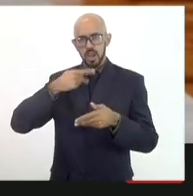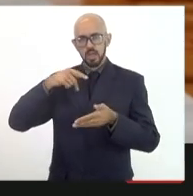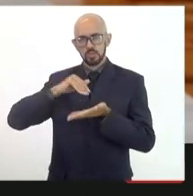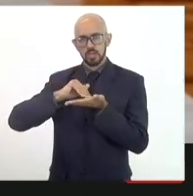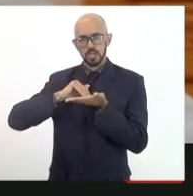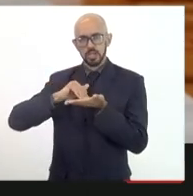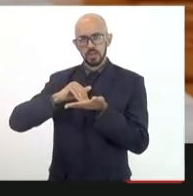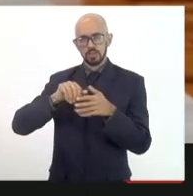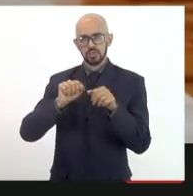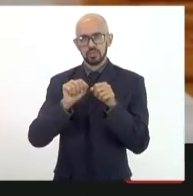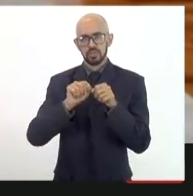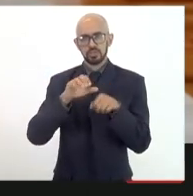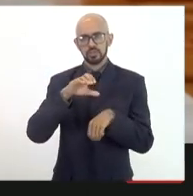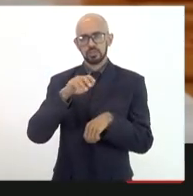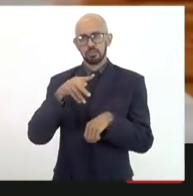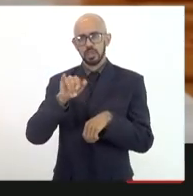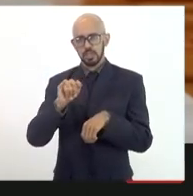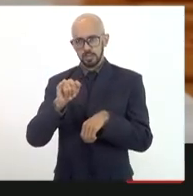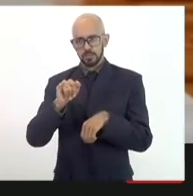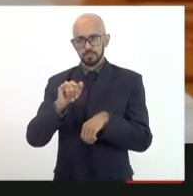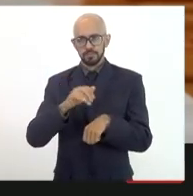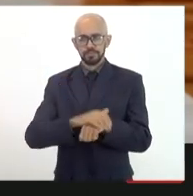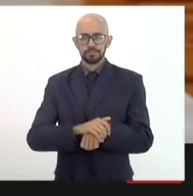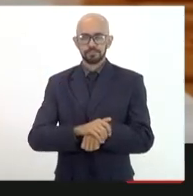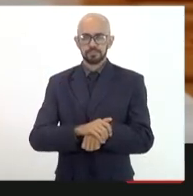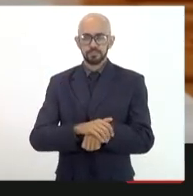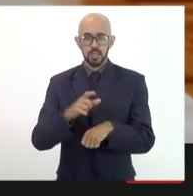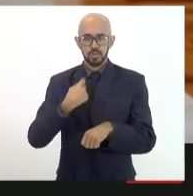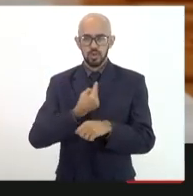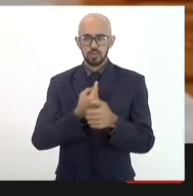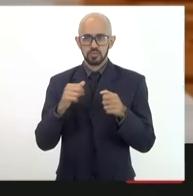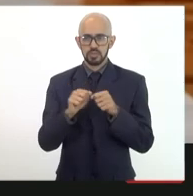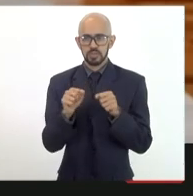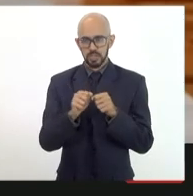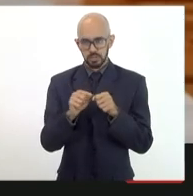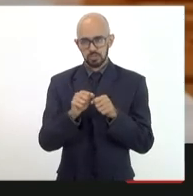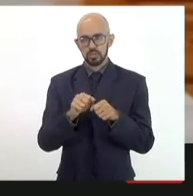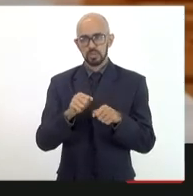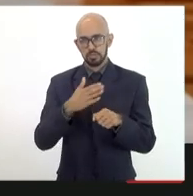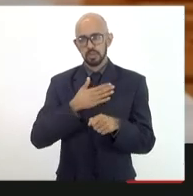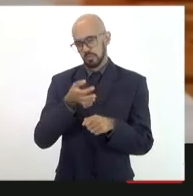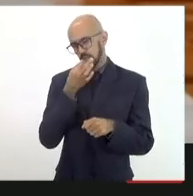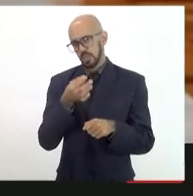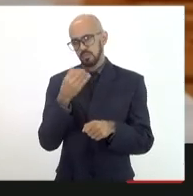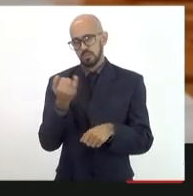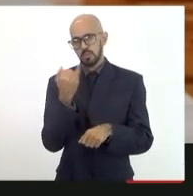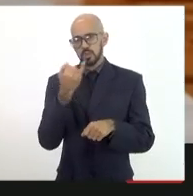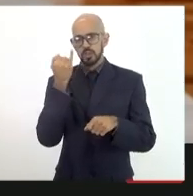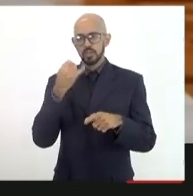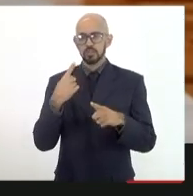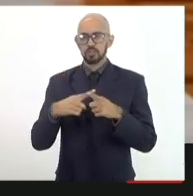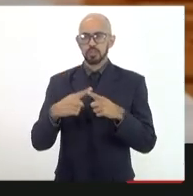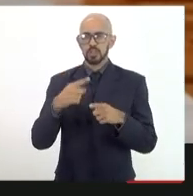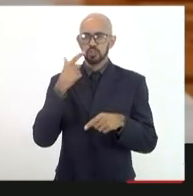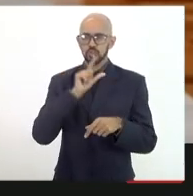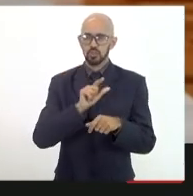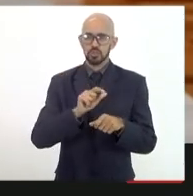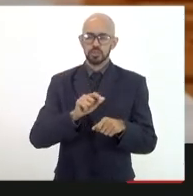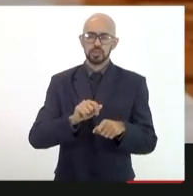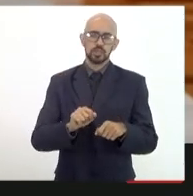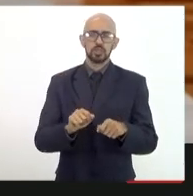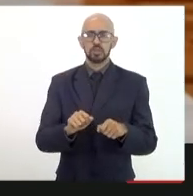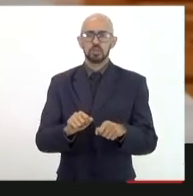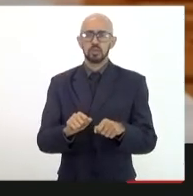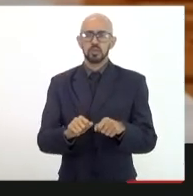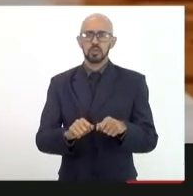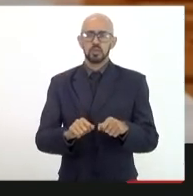CPI ele falou vou gostar então nós fizemos uma CPI eu acho que foi muito importante a gente já conseguiu os primeiros dias da implantação